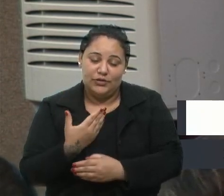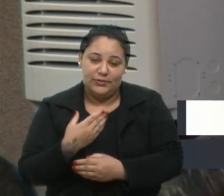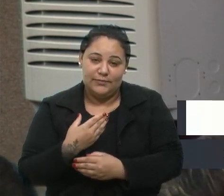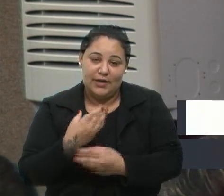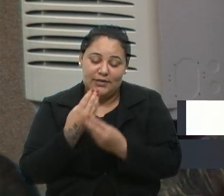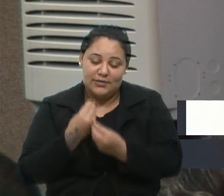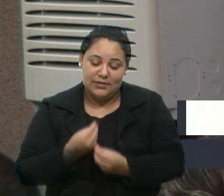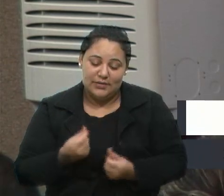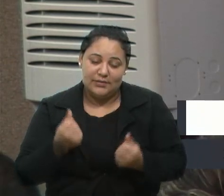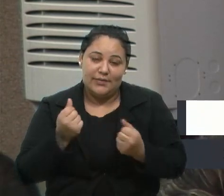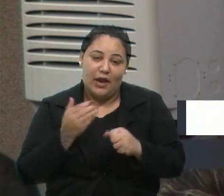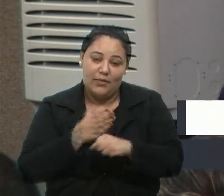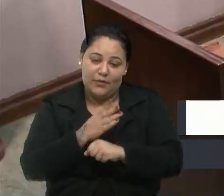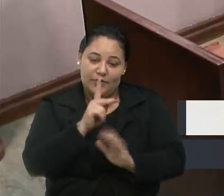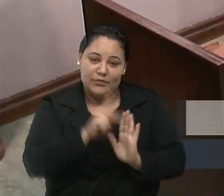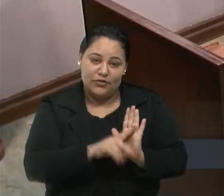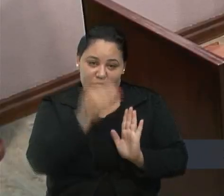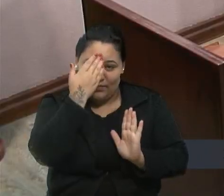aprovação deste projeto. Muito obrigado.